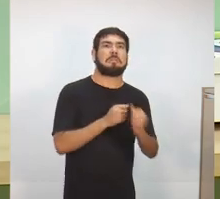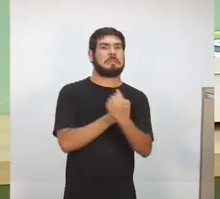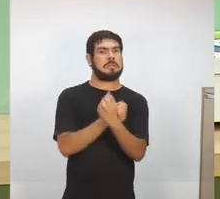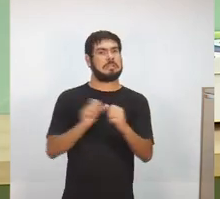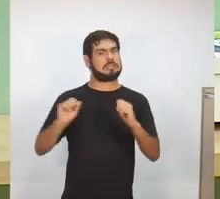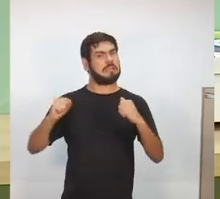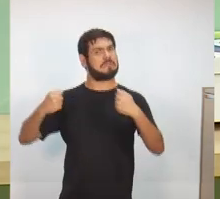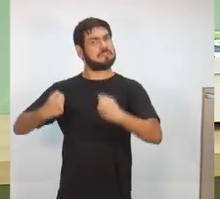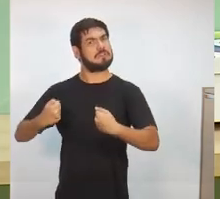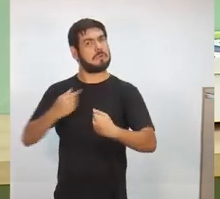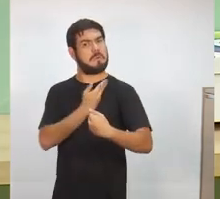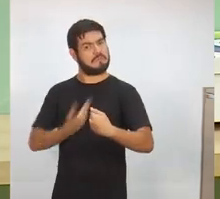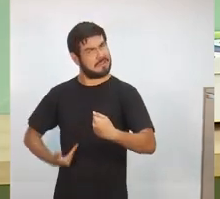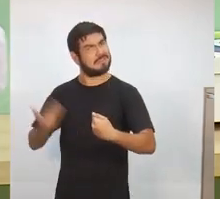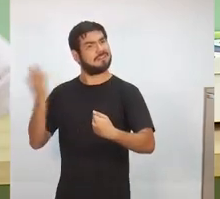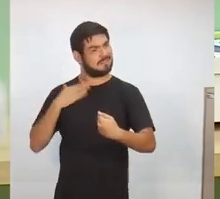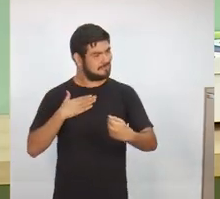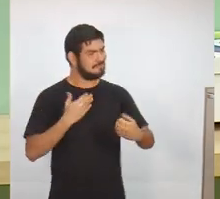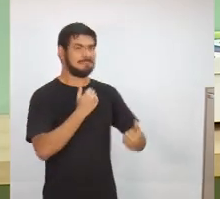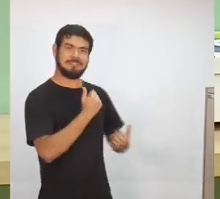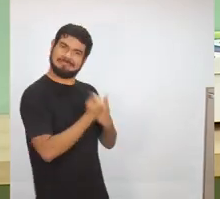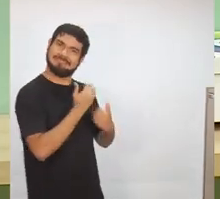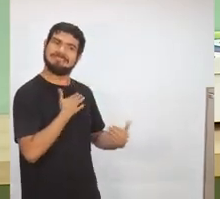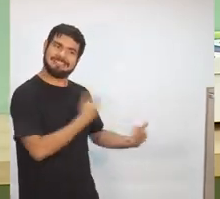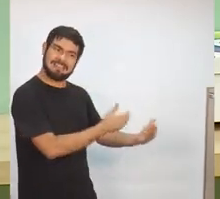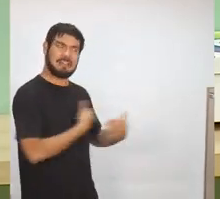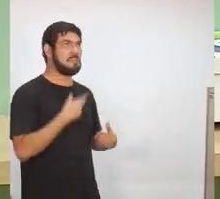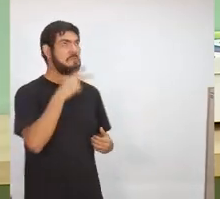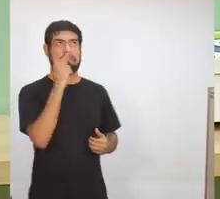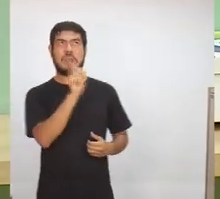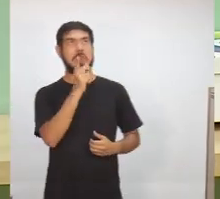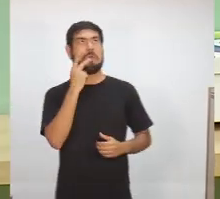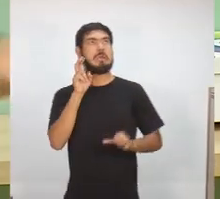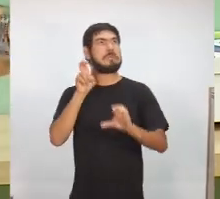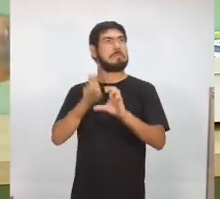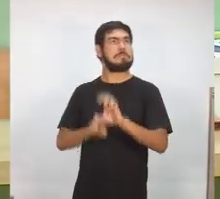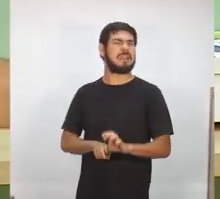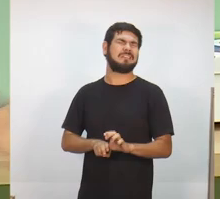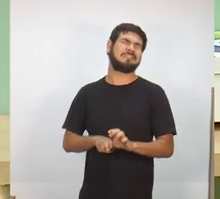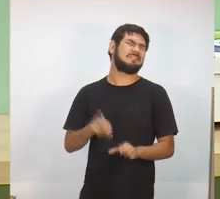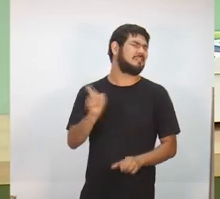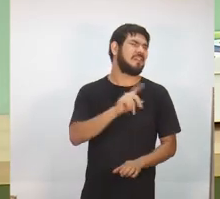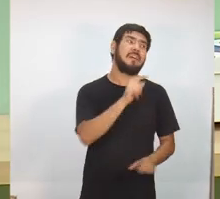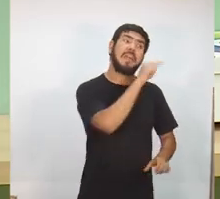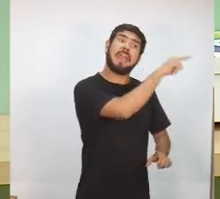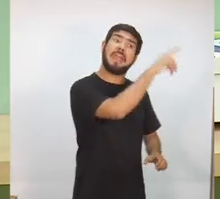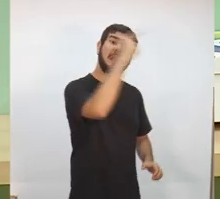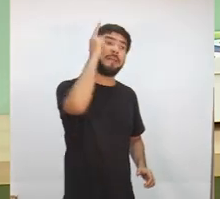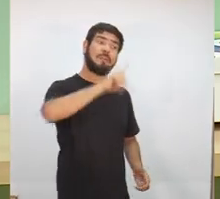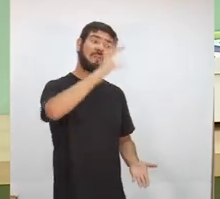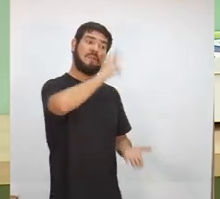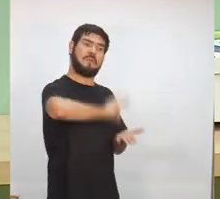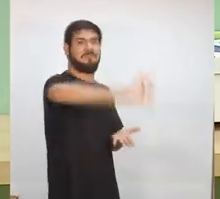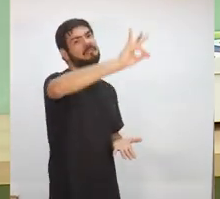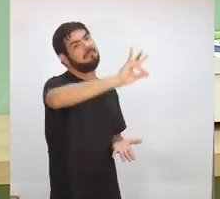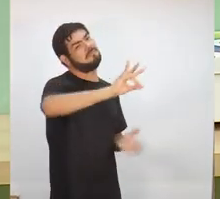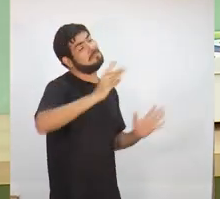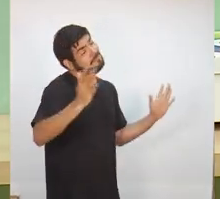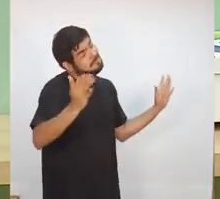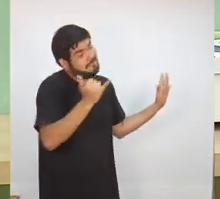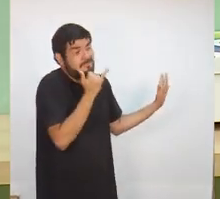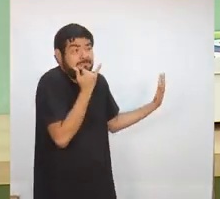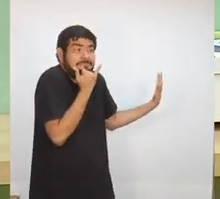governo, e naquela época ele não falou sobre empréstimo, até porque esse empréstimo foi aprovado por ele. Então, Davi, a